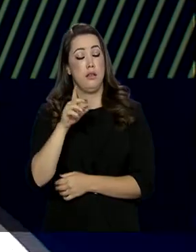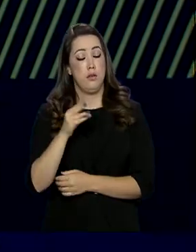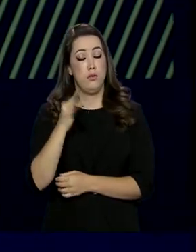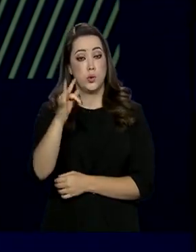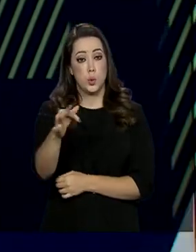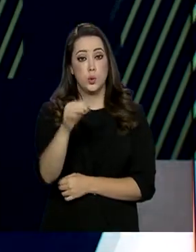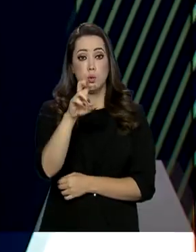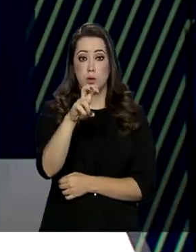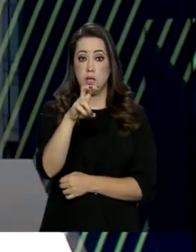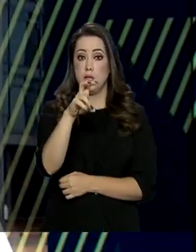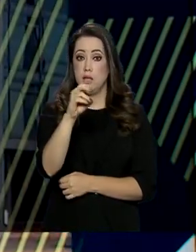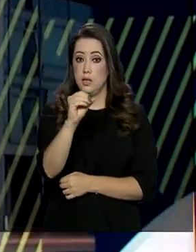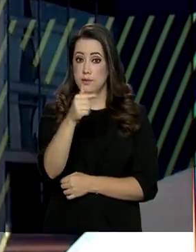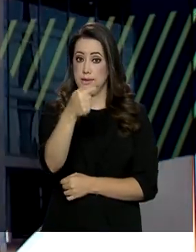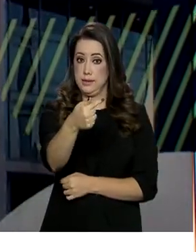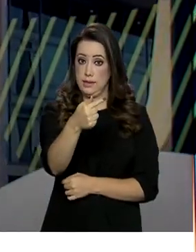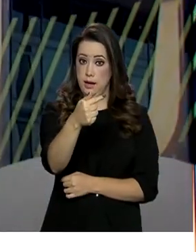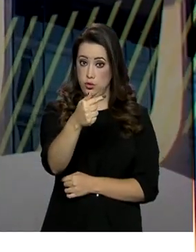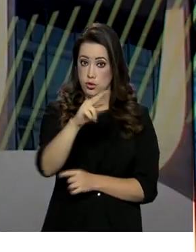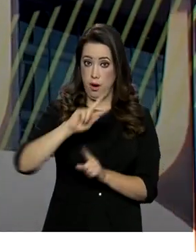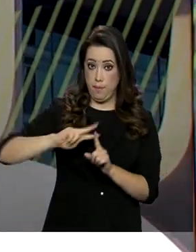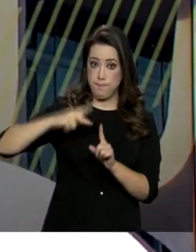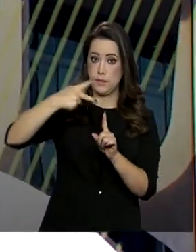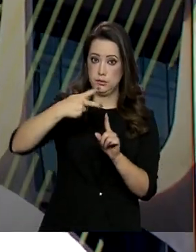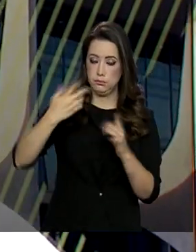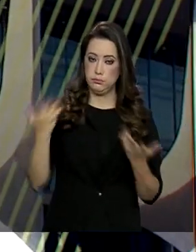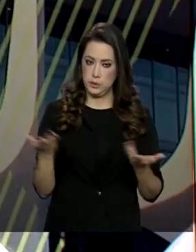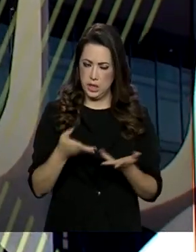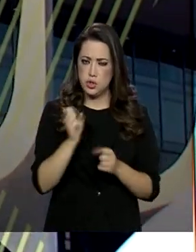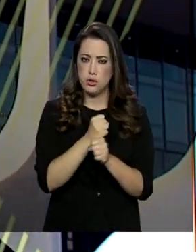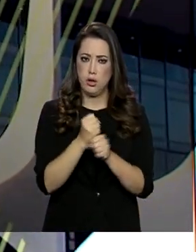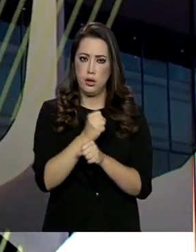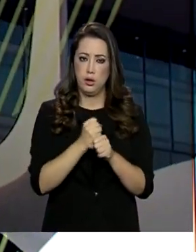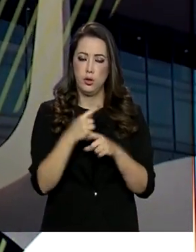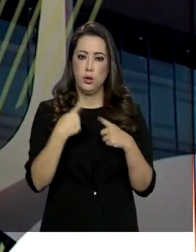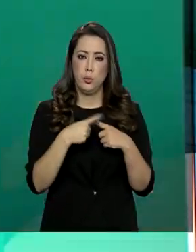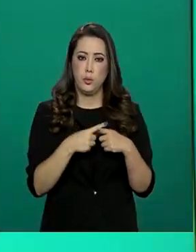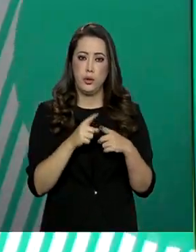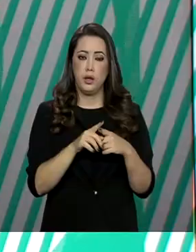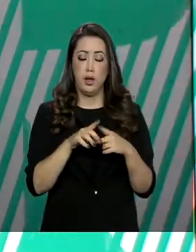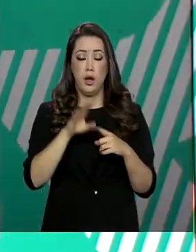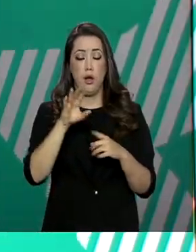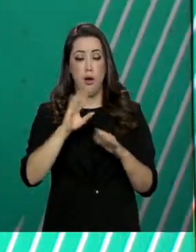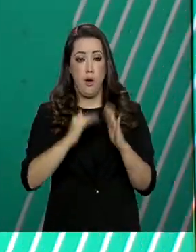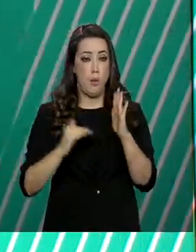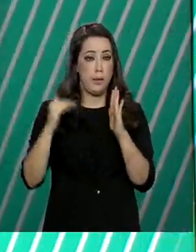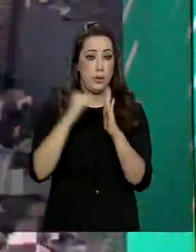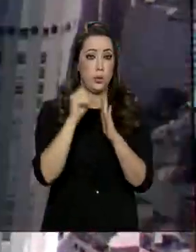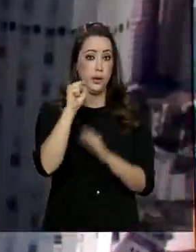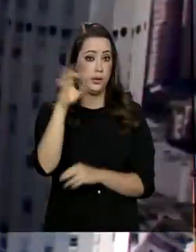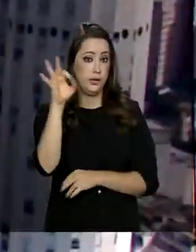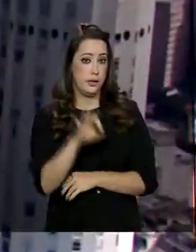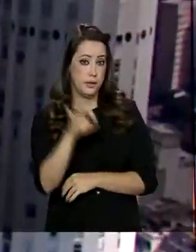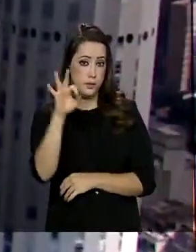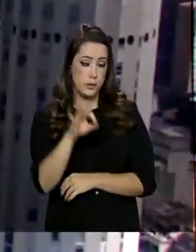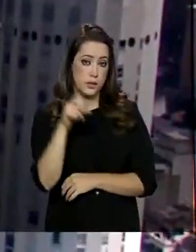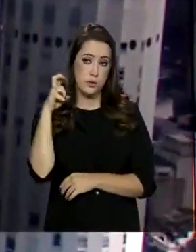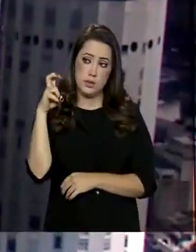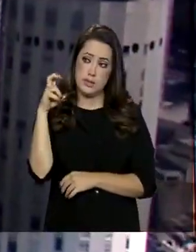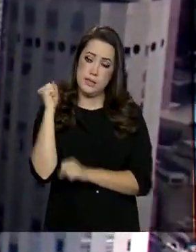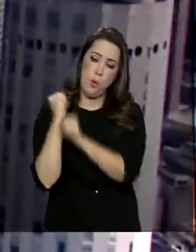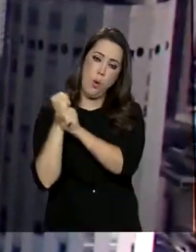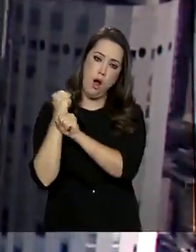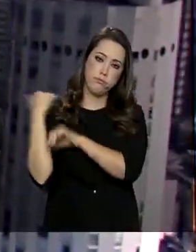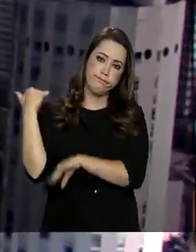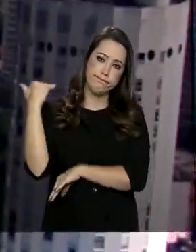brigadistas a mais neste ano. Nestas áreas, a cobertura de profissionais aumentou 85% nos últimos cinco anos. E